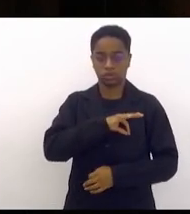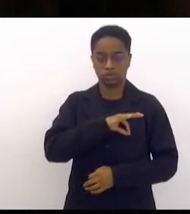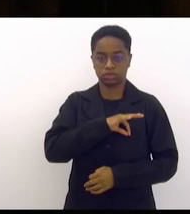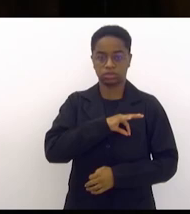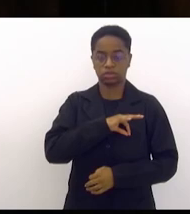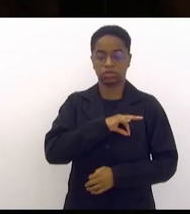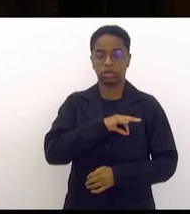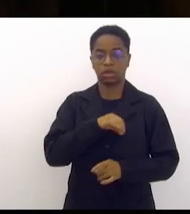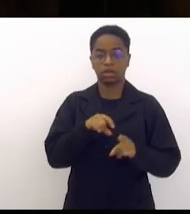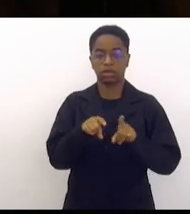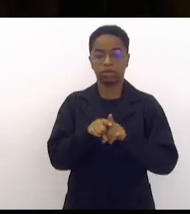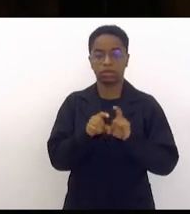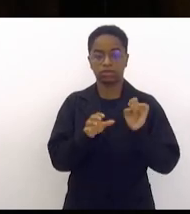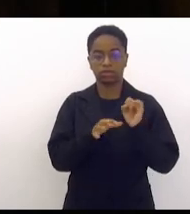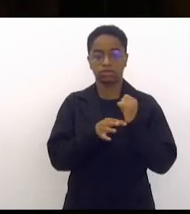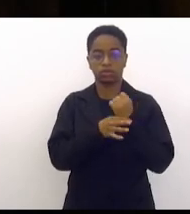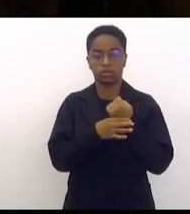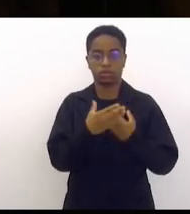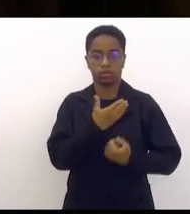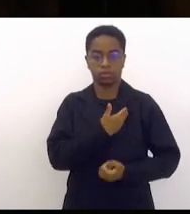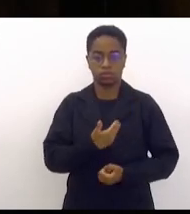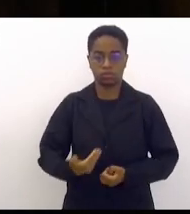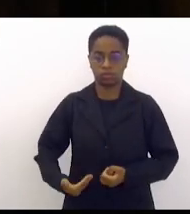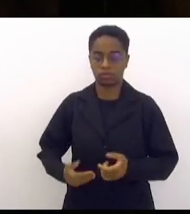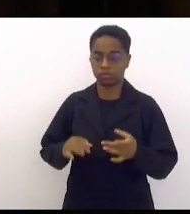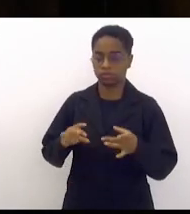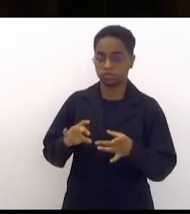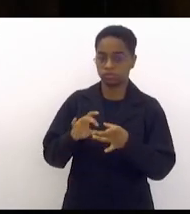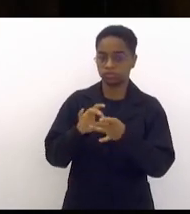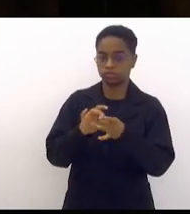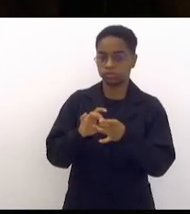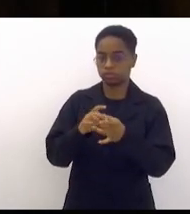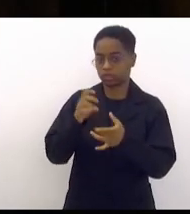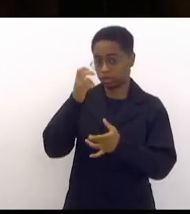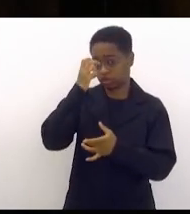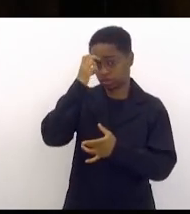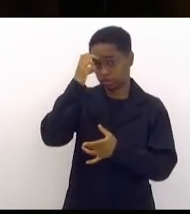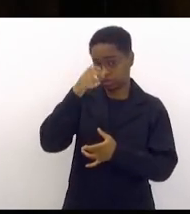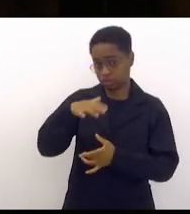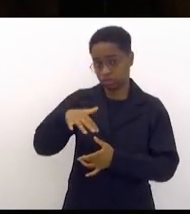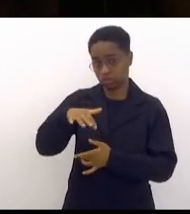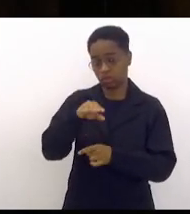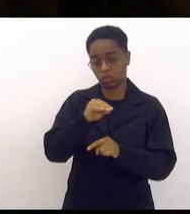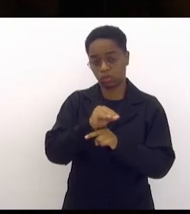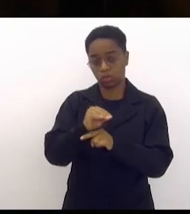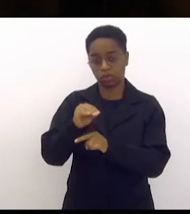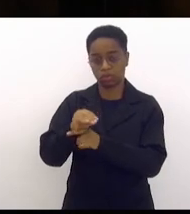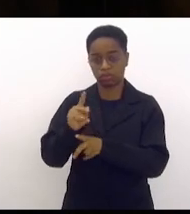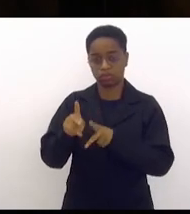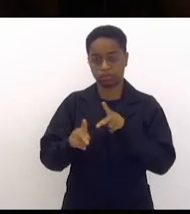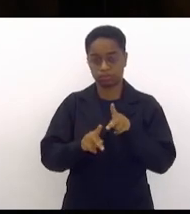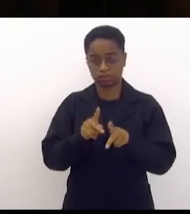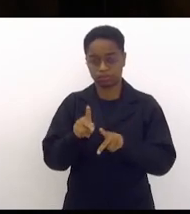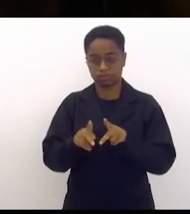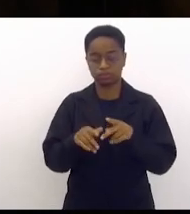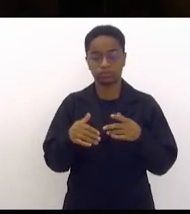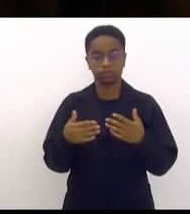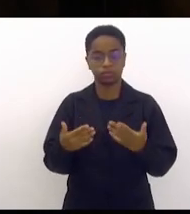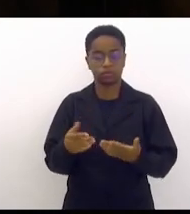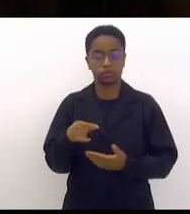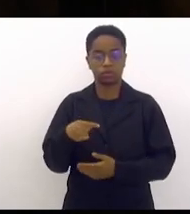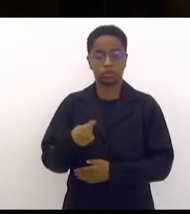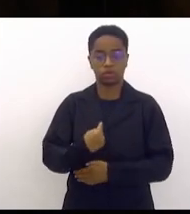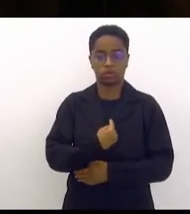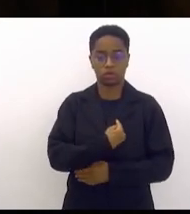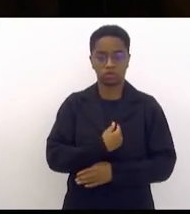pra juntos com a inteligência cuidar da população nós que somos